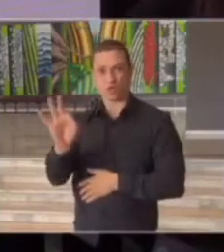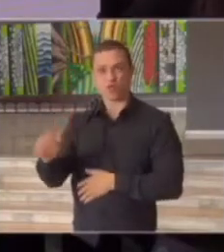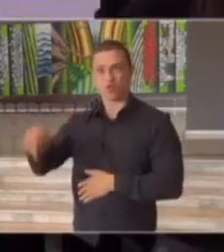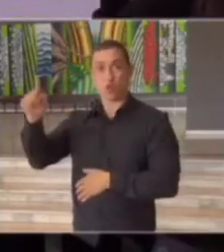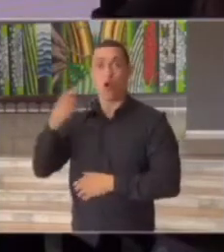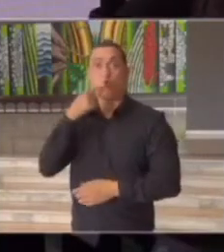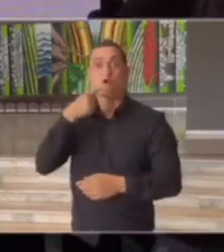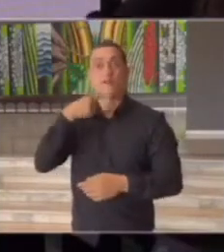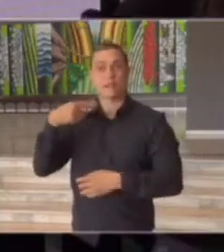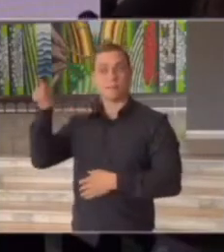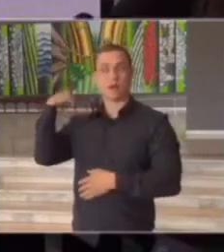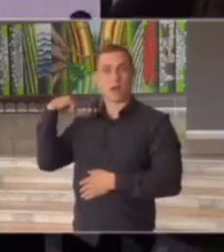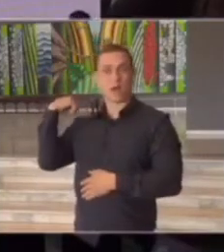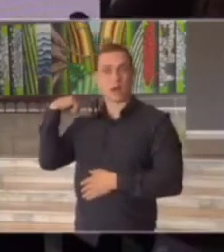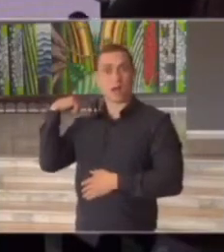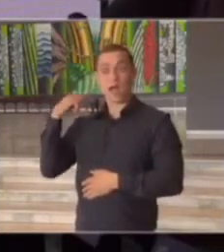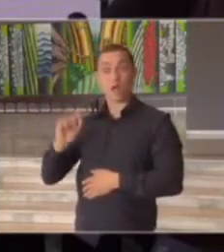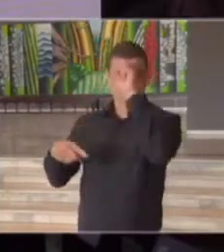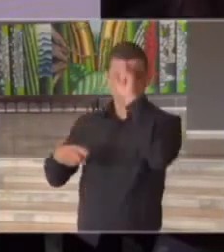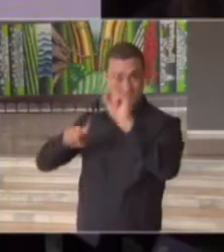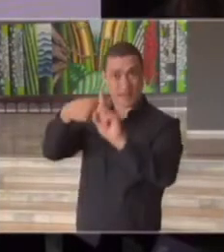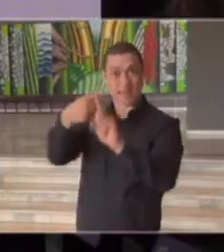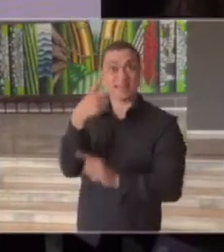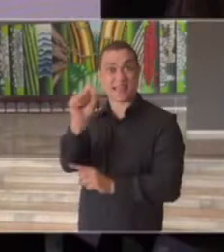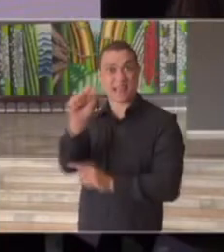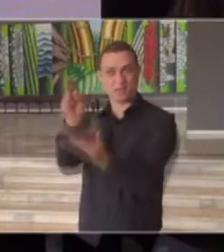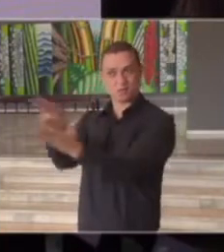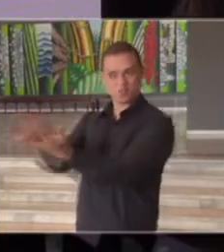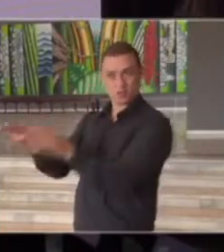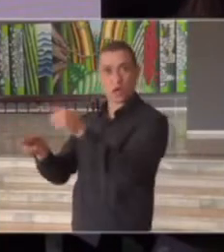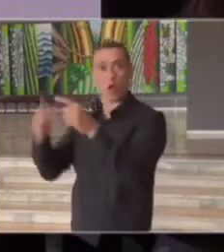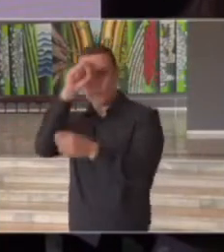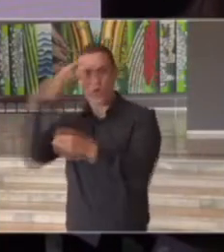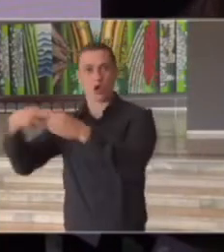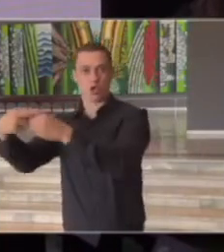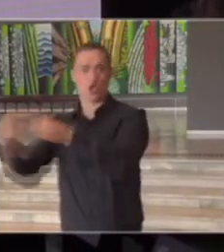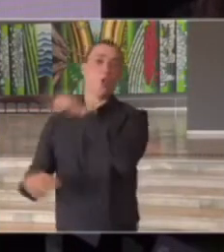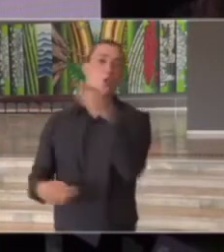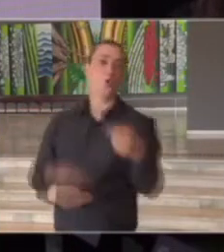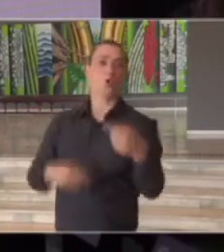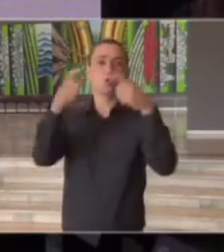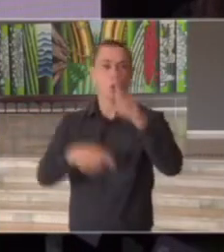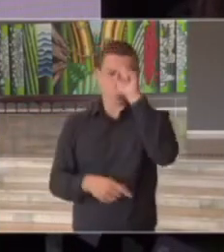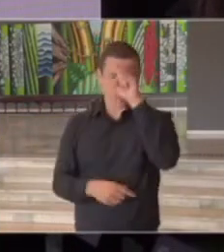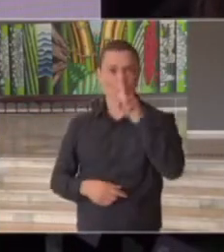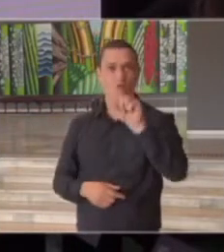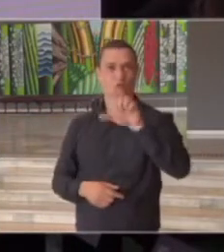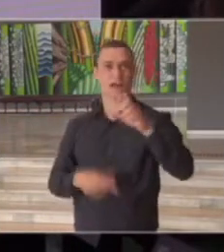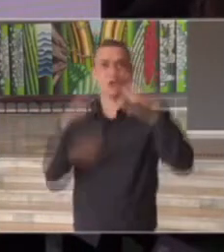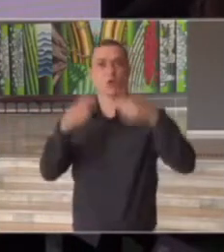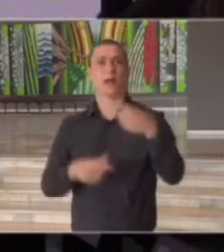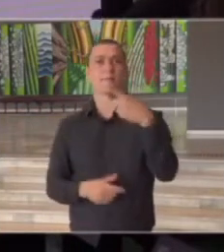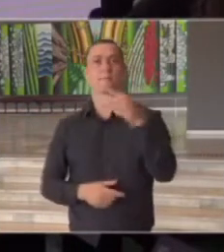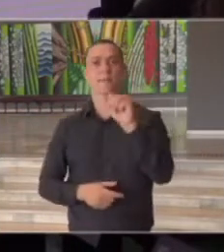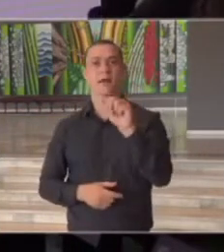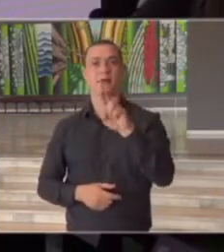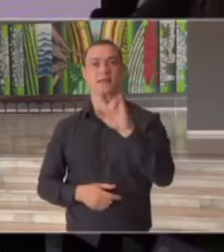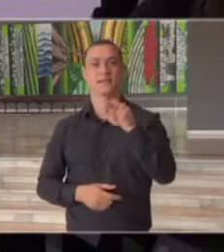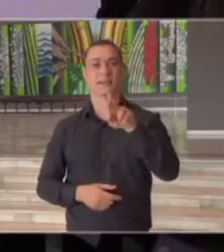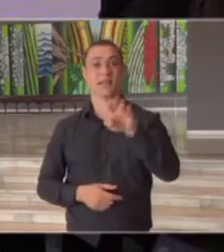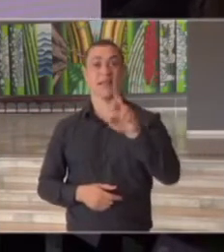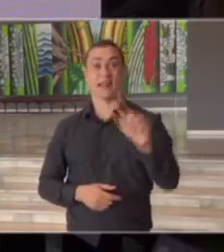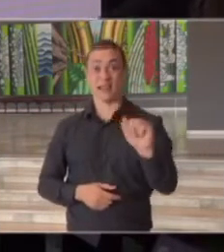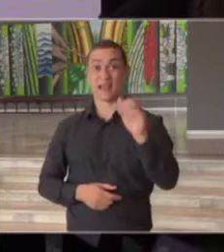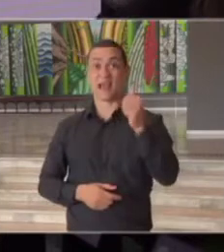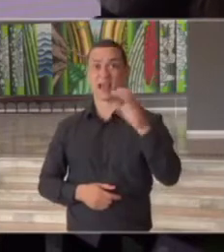para a fase laranja e dentro disso nós já colocamos 10 respiradores no hospital de registro e agora mais 10 leitos no hospital